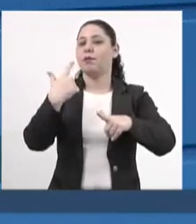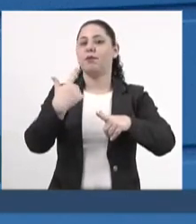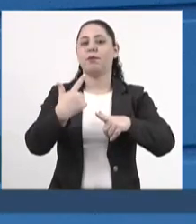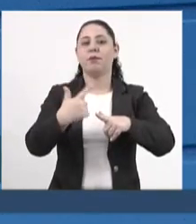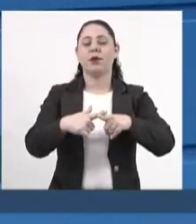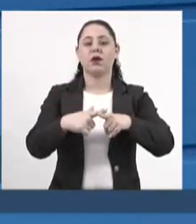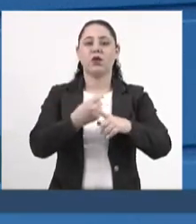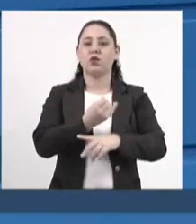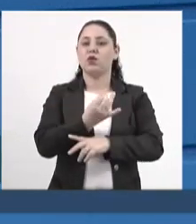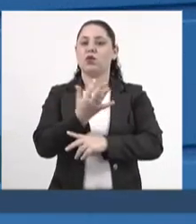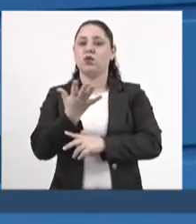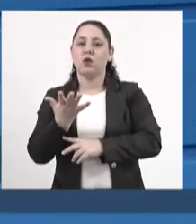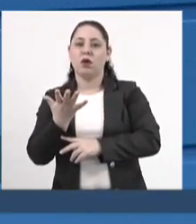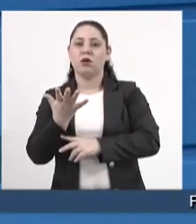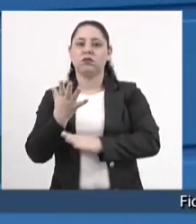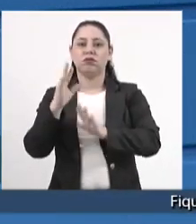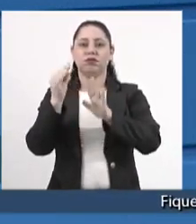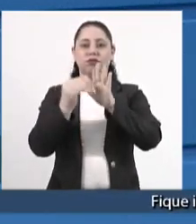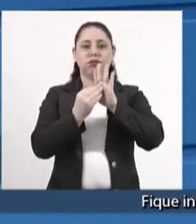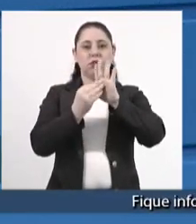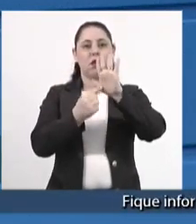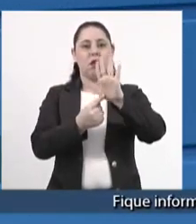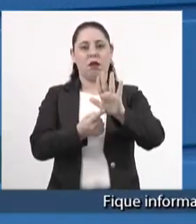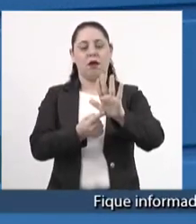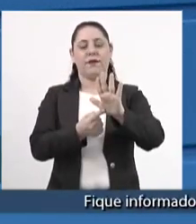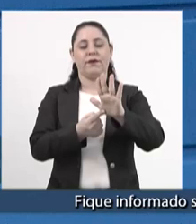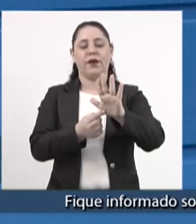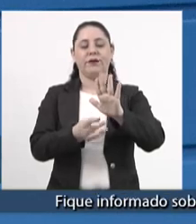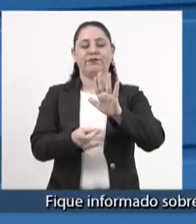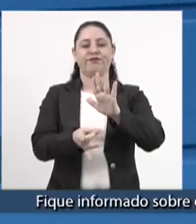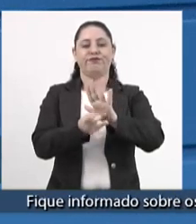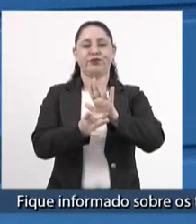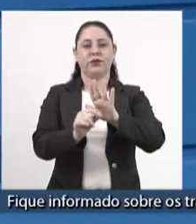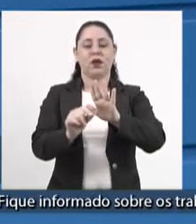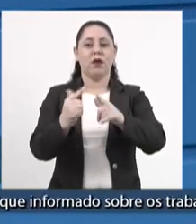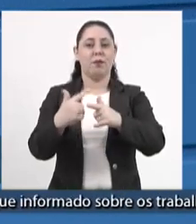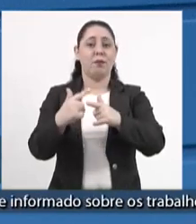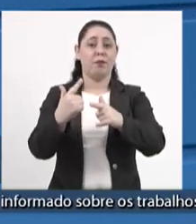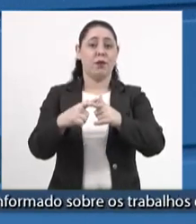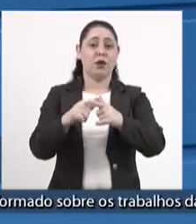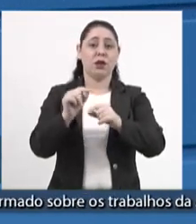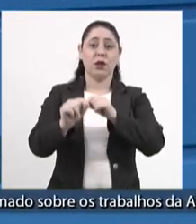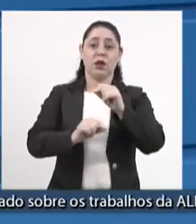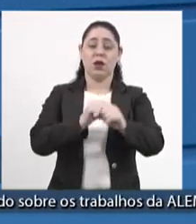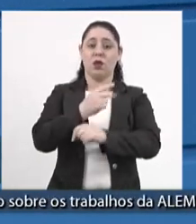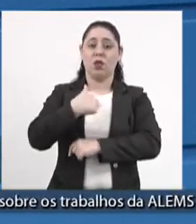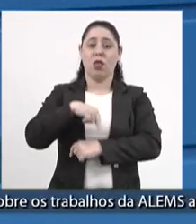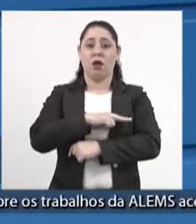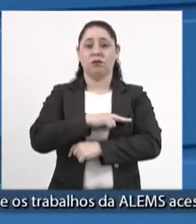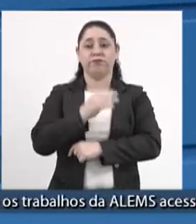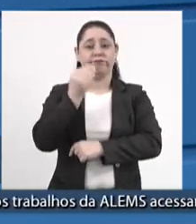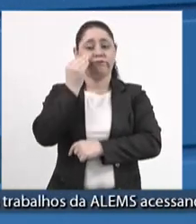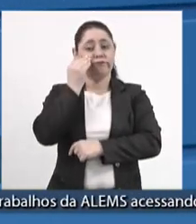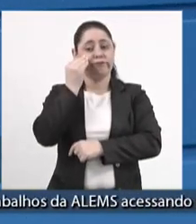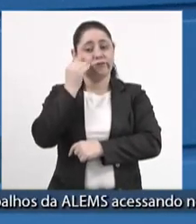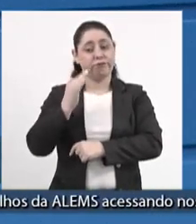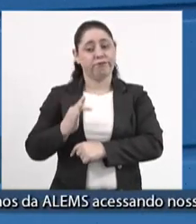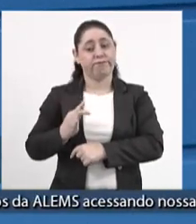dos números que estão sendo apresentados, que é uma realidade e em função daquilo que nós vamos experimentar.